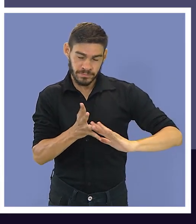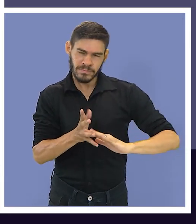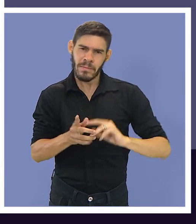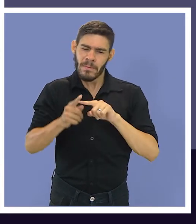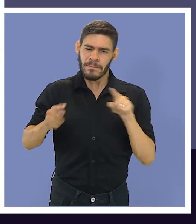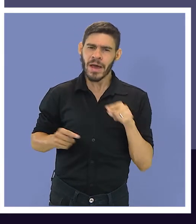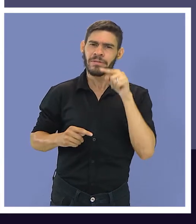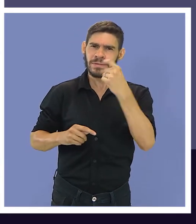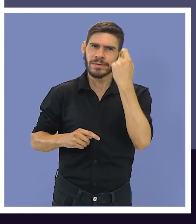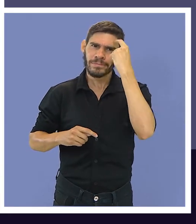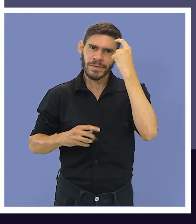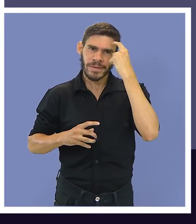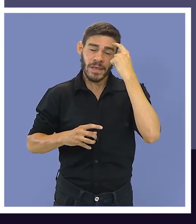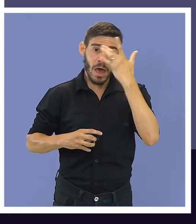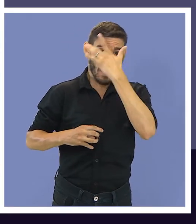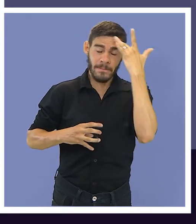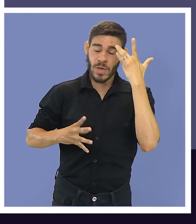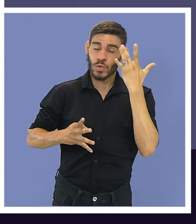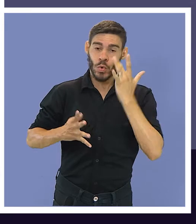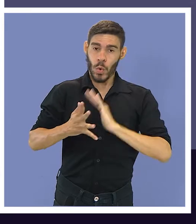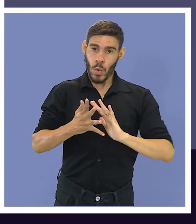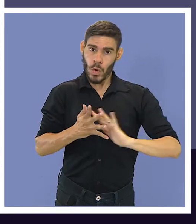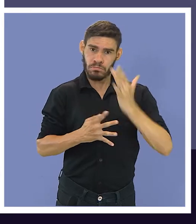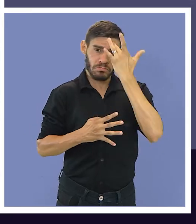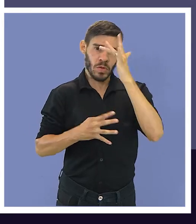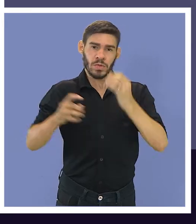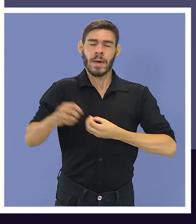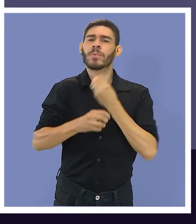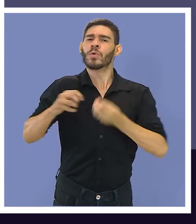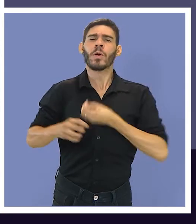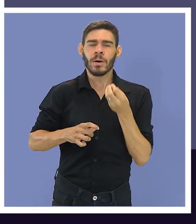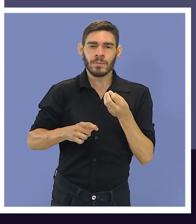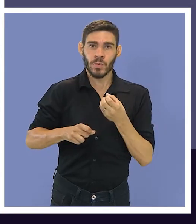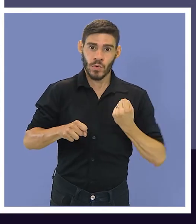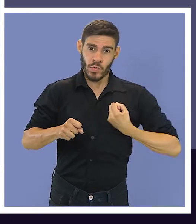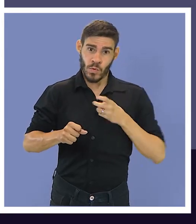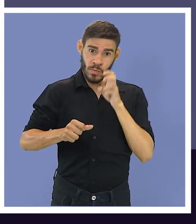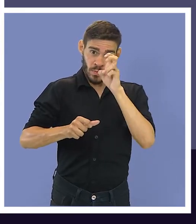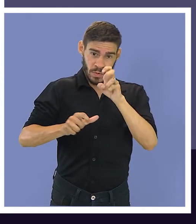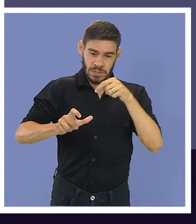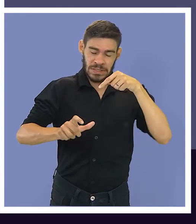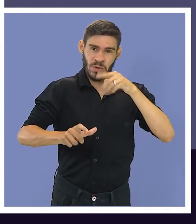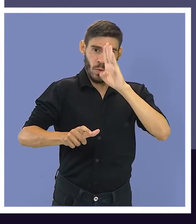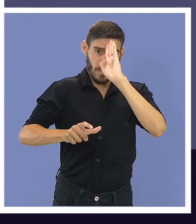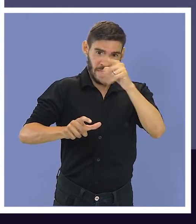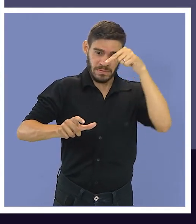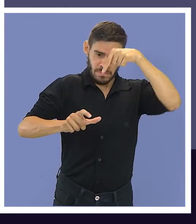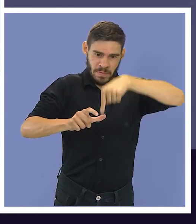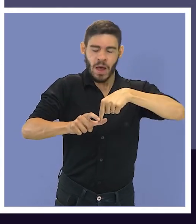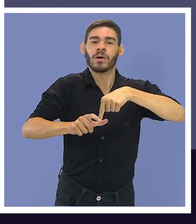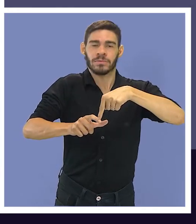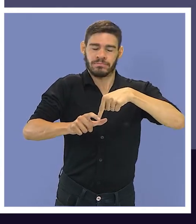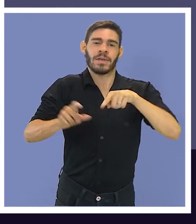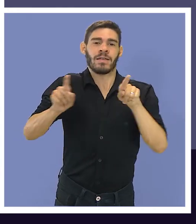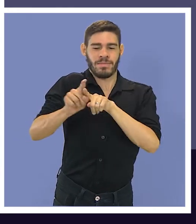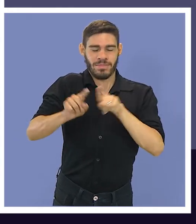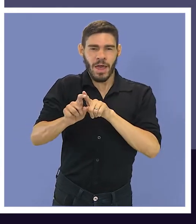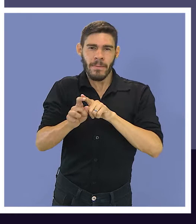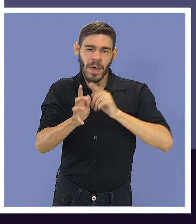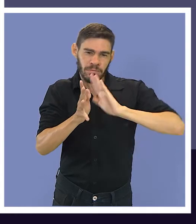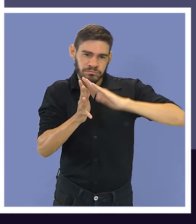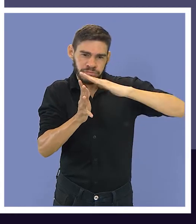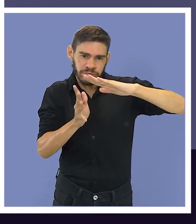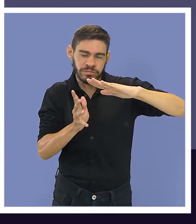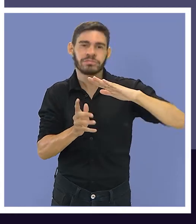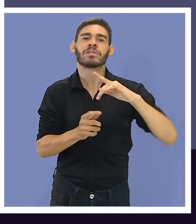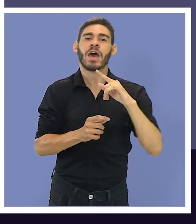em braile. Mas aí você pode pensar, e quem não sabe ler braile faz como? O número 5, que fica no centro do teclado,